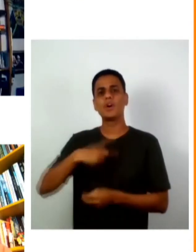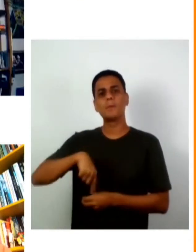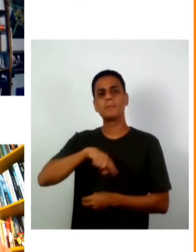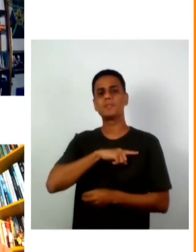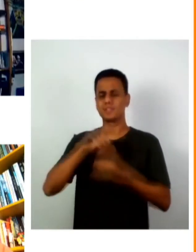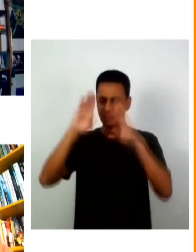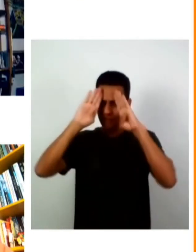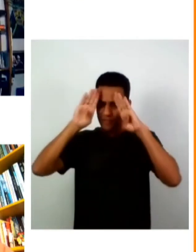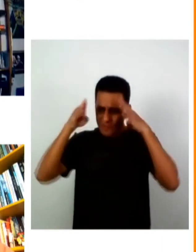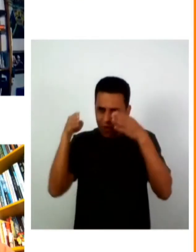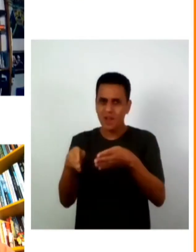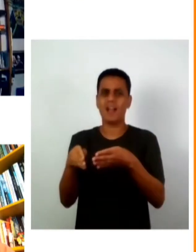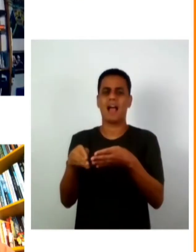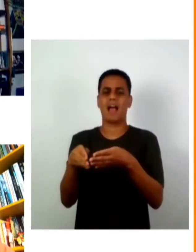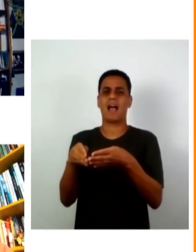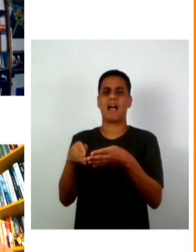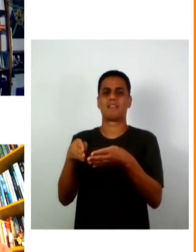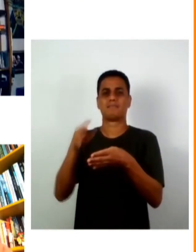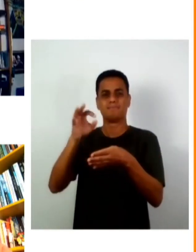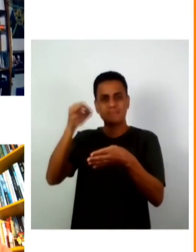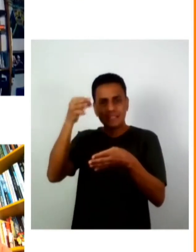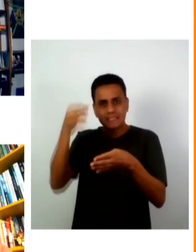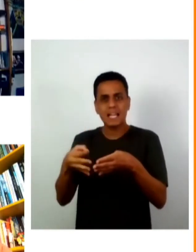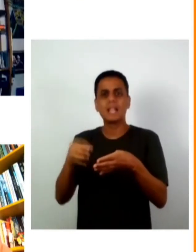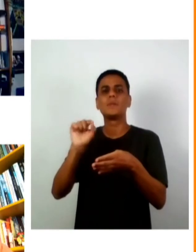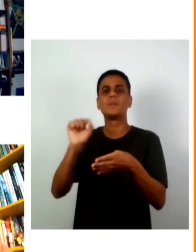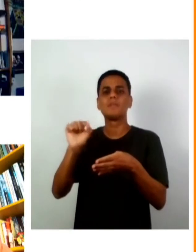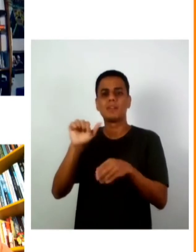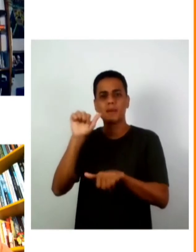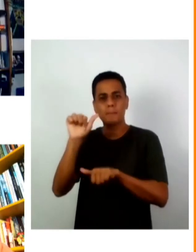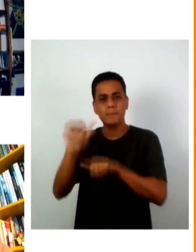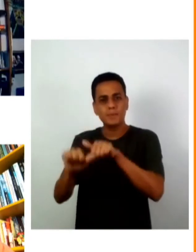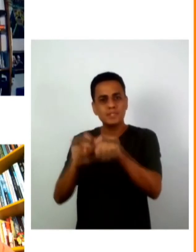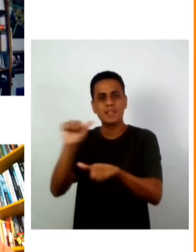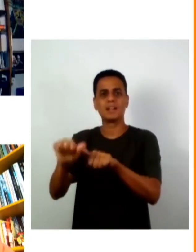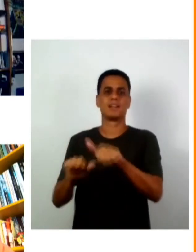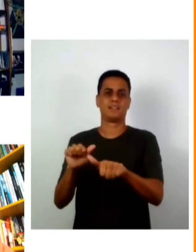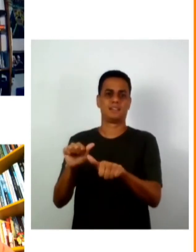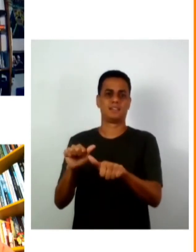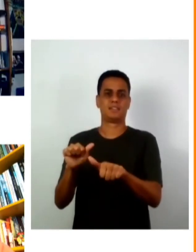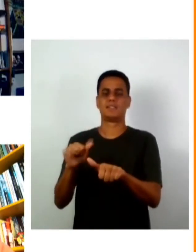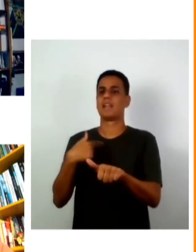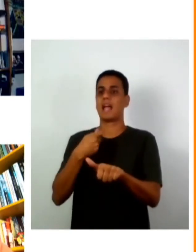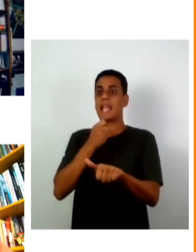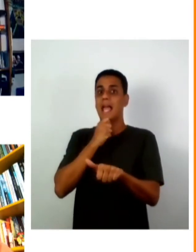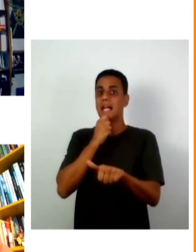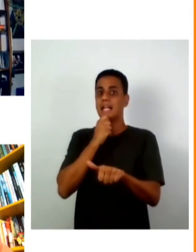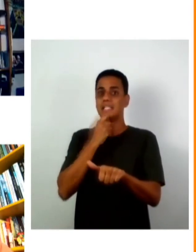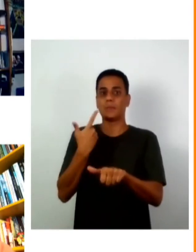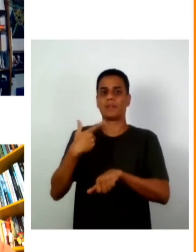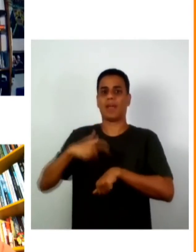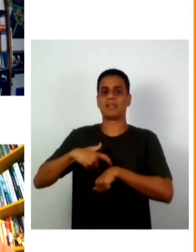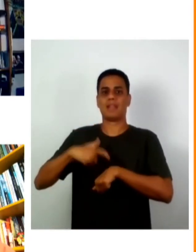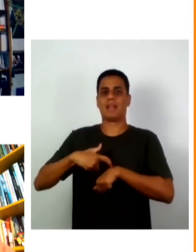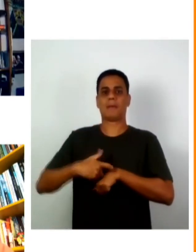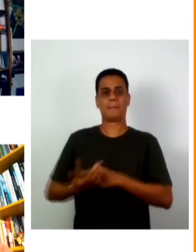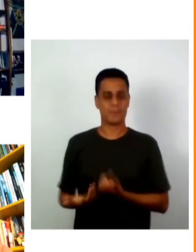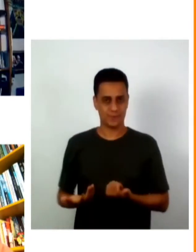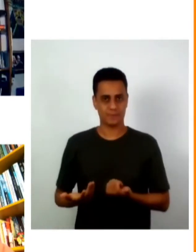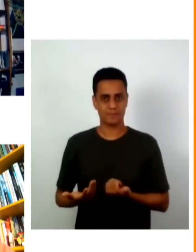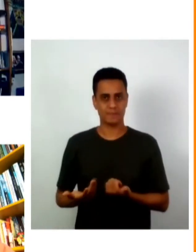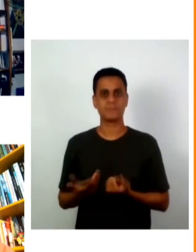como nos centrar de forma mais precisa nas transformações que nem não tem para a gente